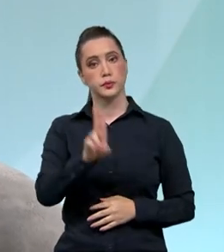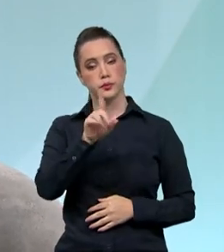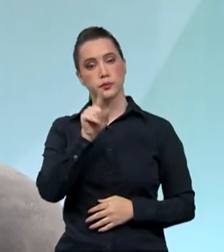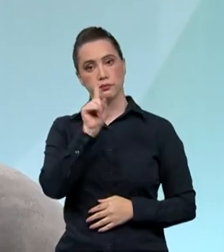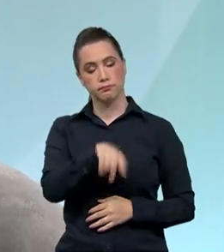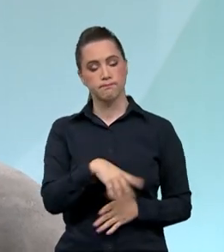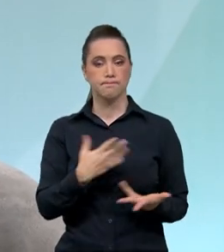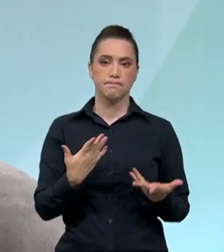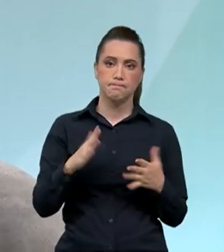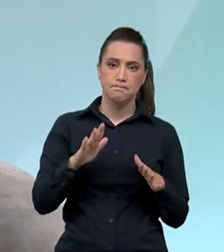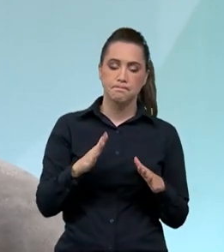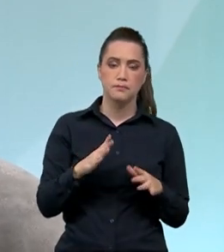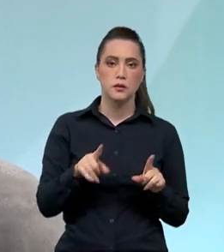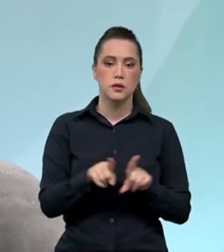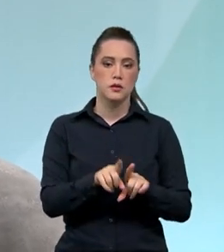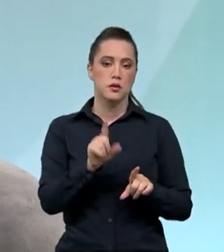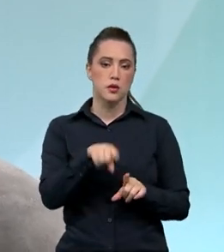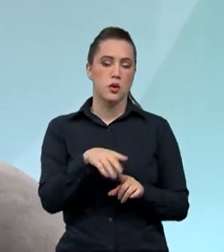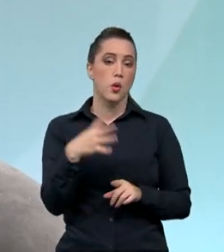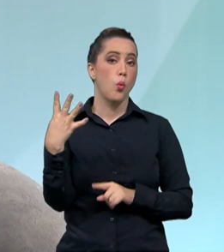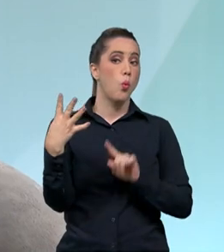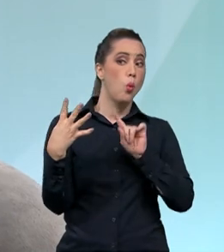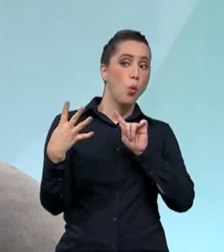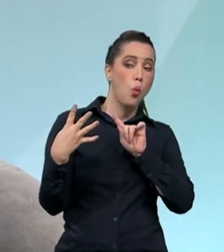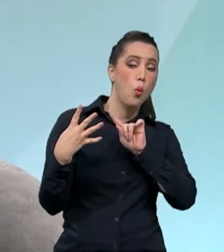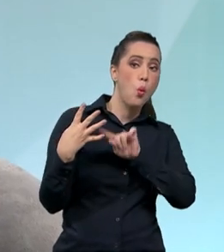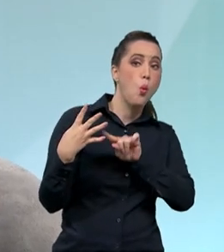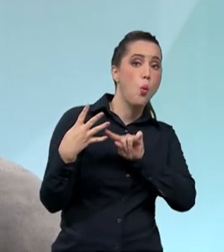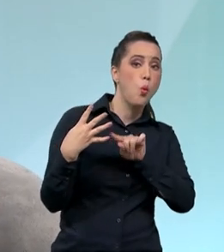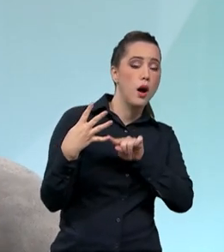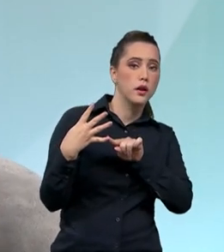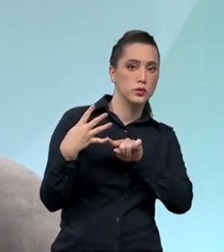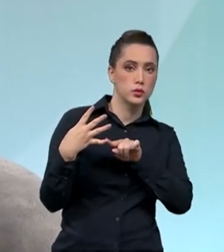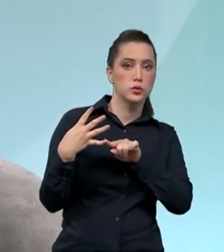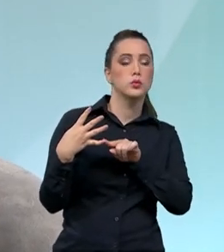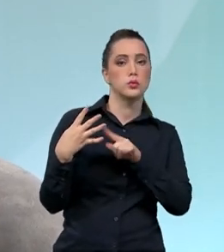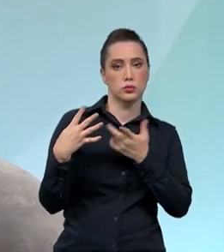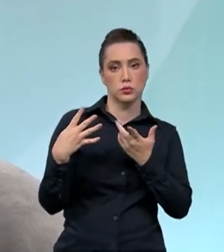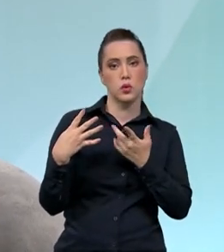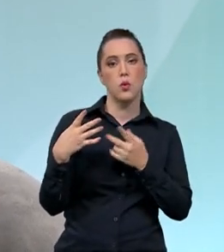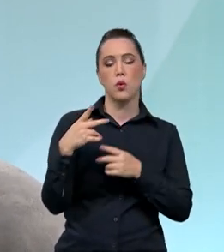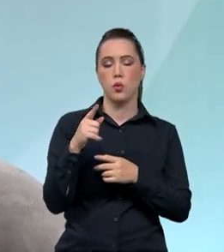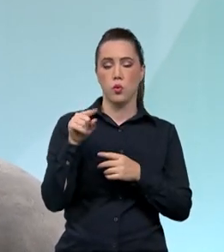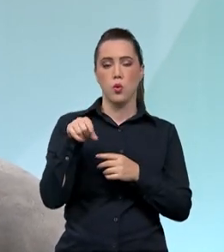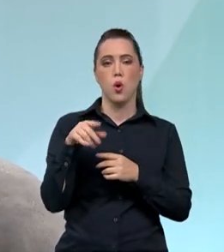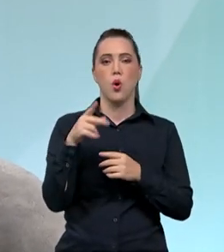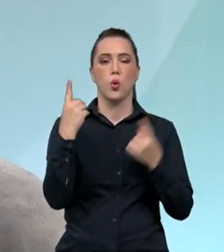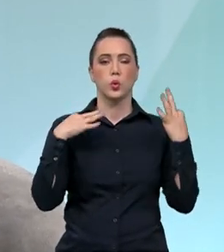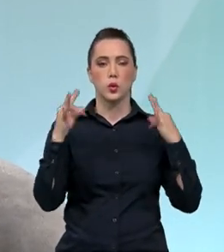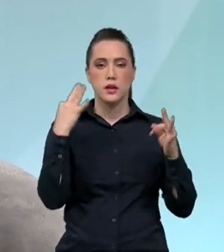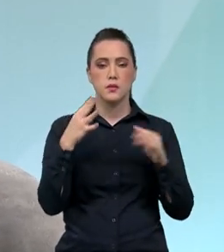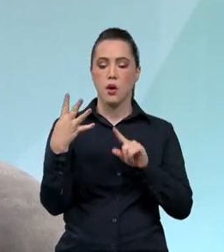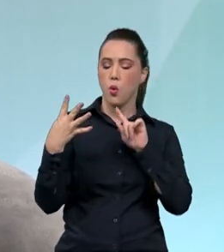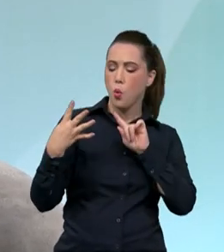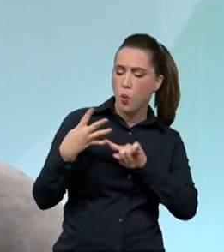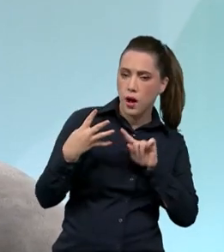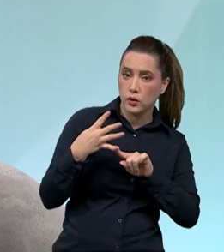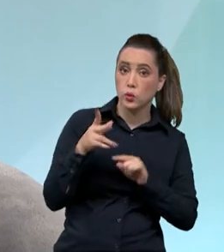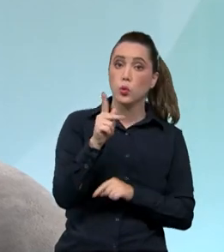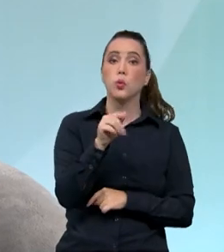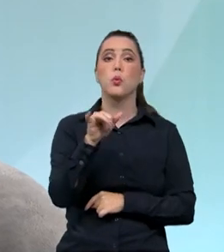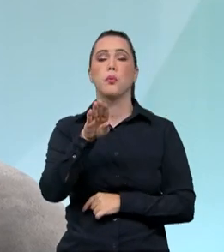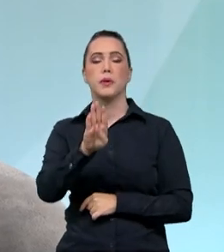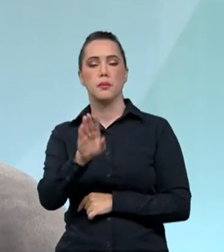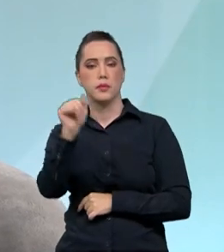acredito mesmo, que o quarto lugar no PIB brasileiro. Primeiro vem o agronegócio, seguido ali da